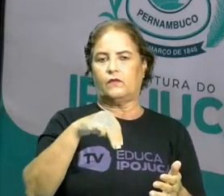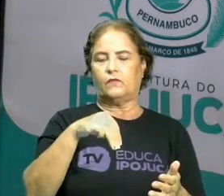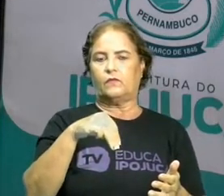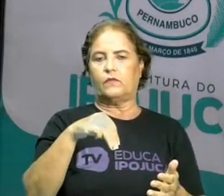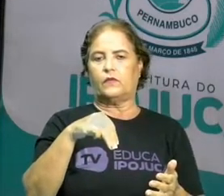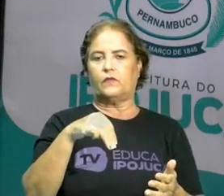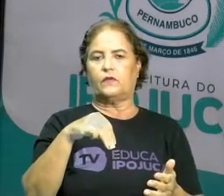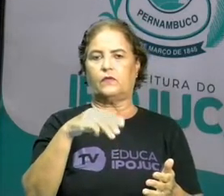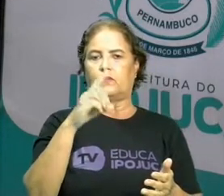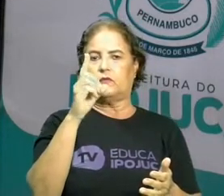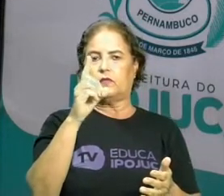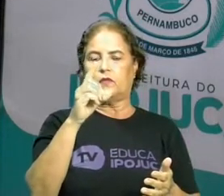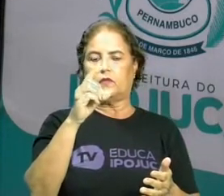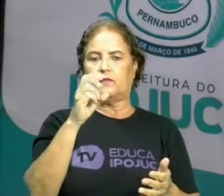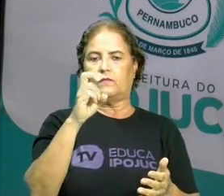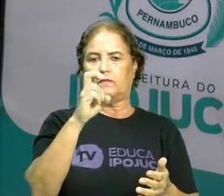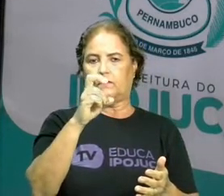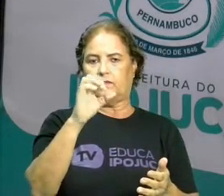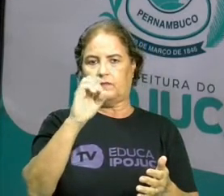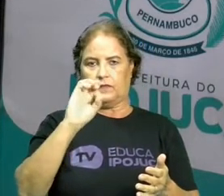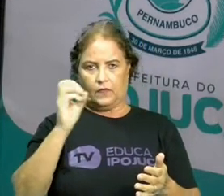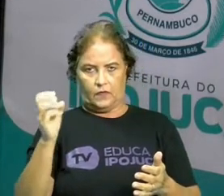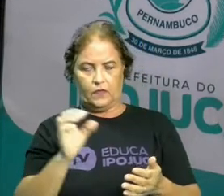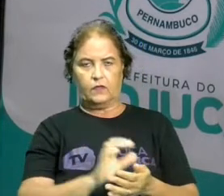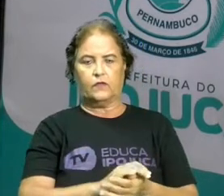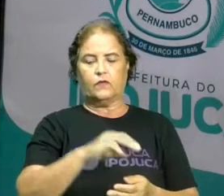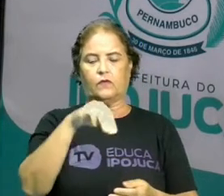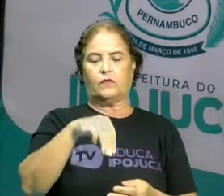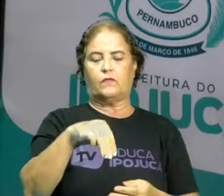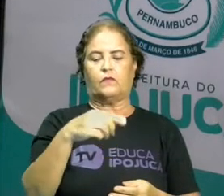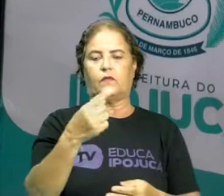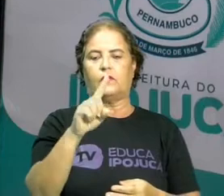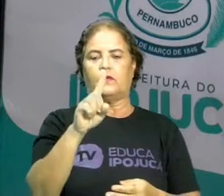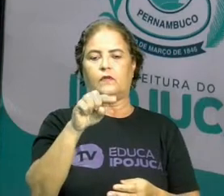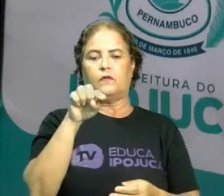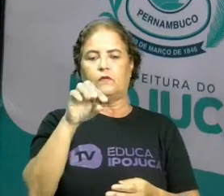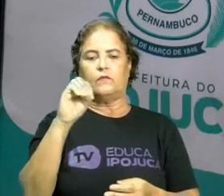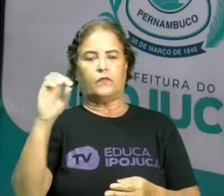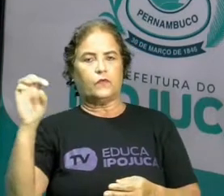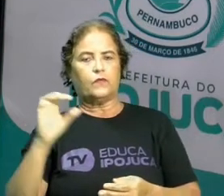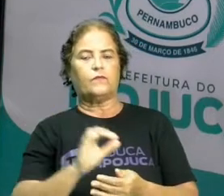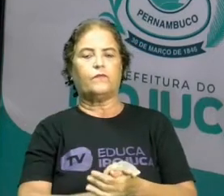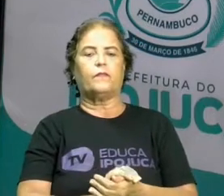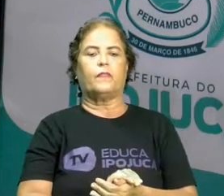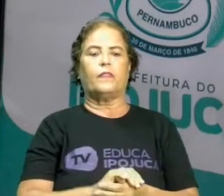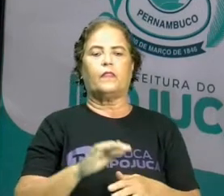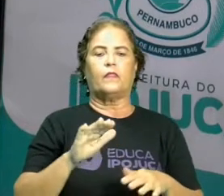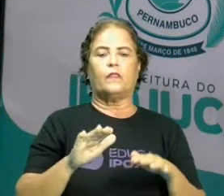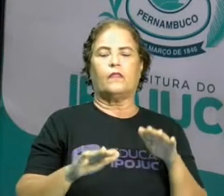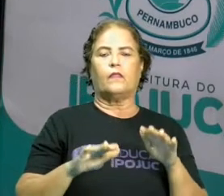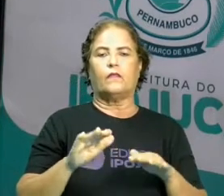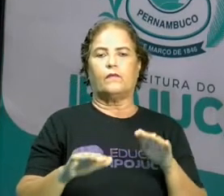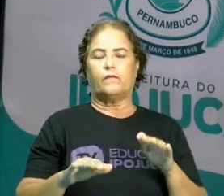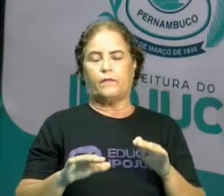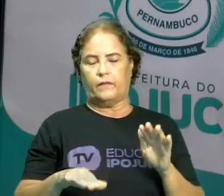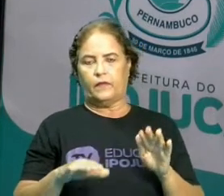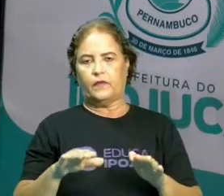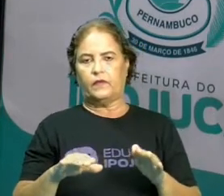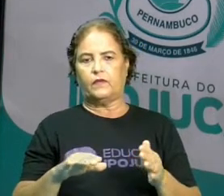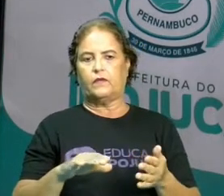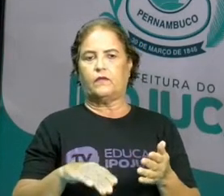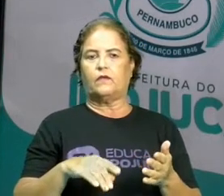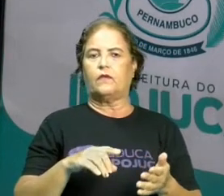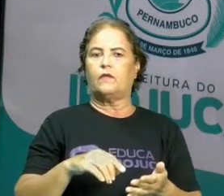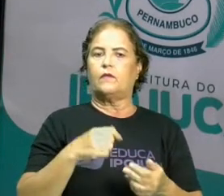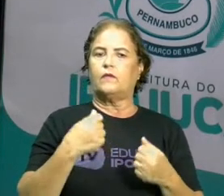Também leva em consideração a posição de cada número, para que nós possamos escrever cada um dos números que nós